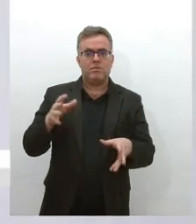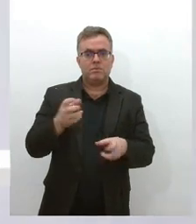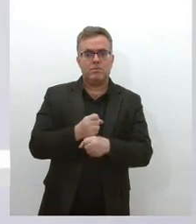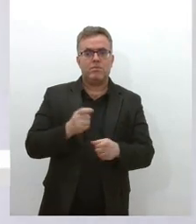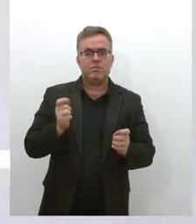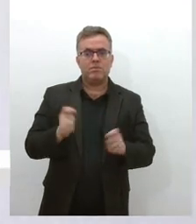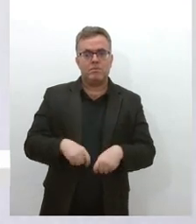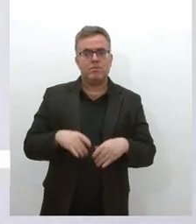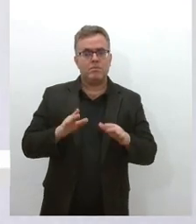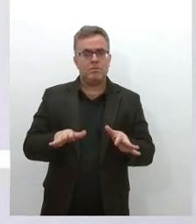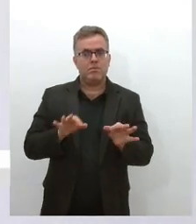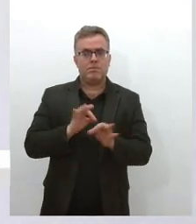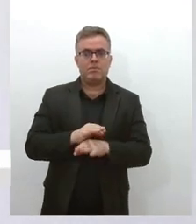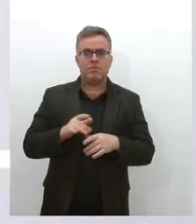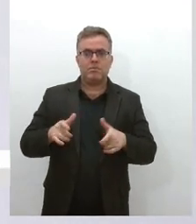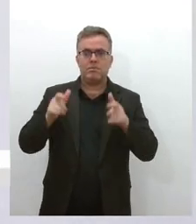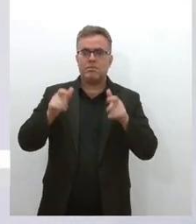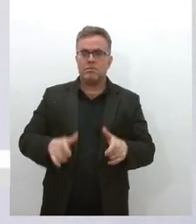em uma das,